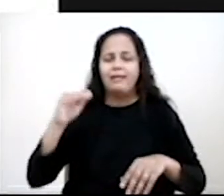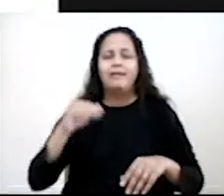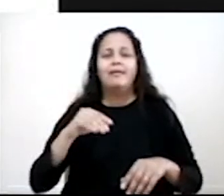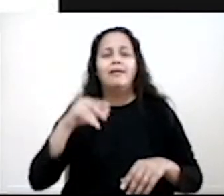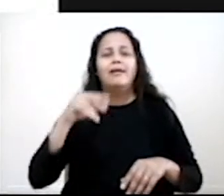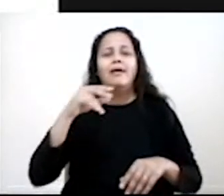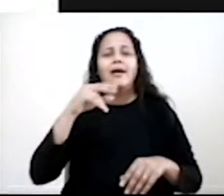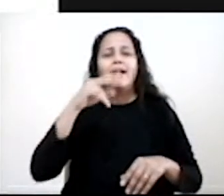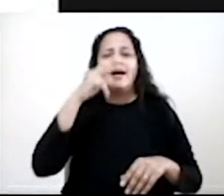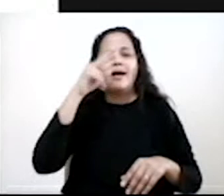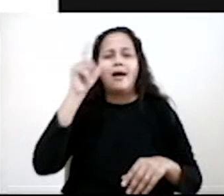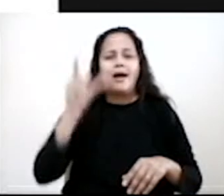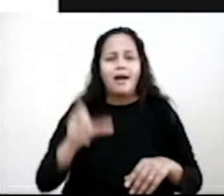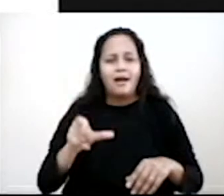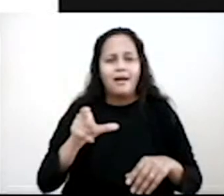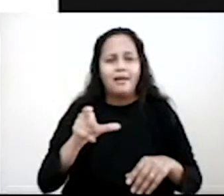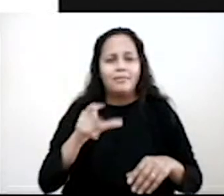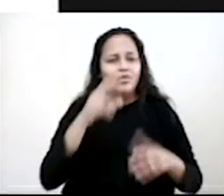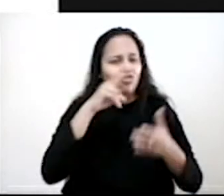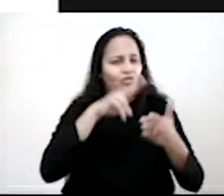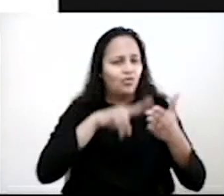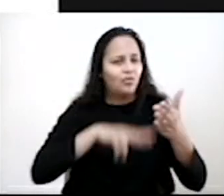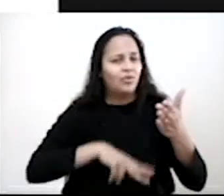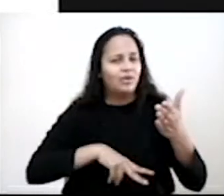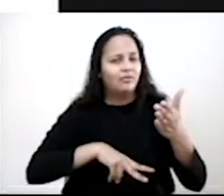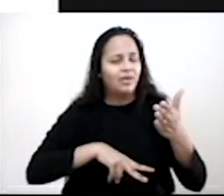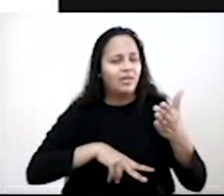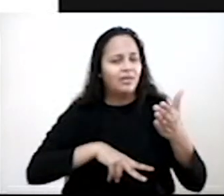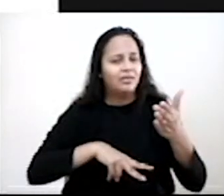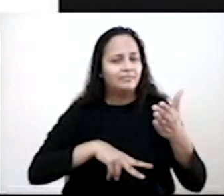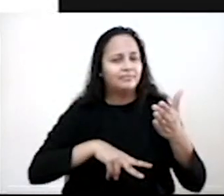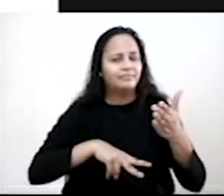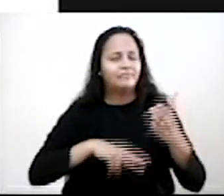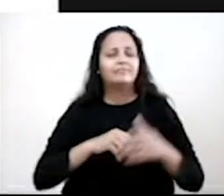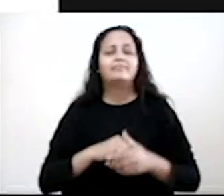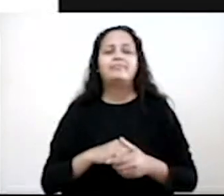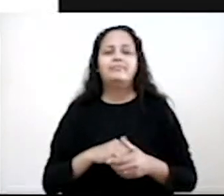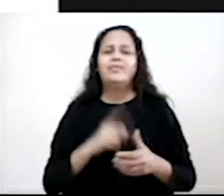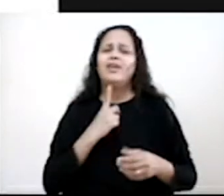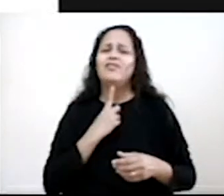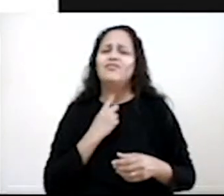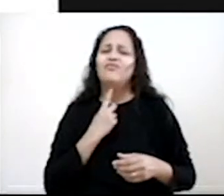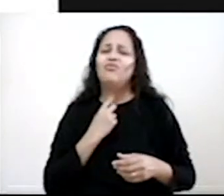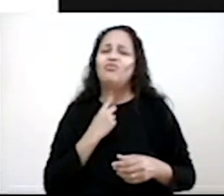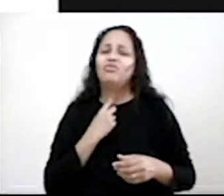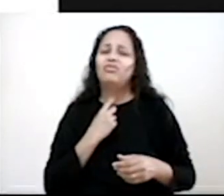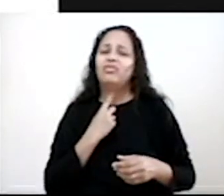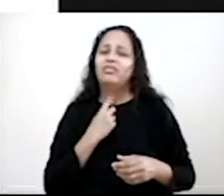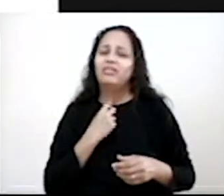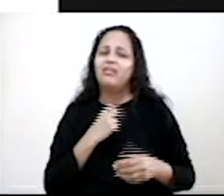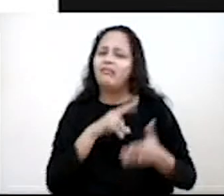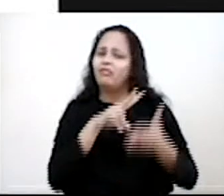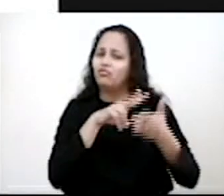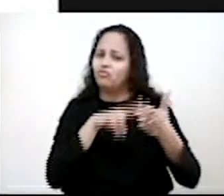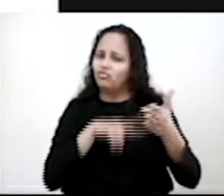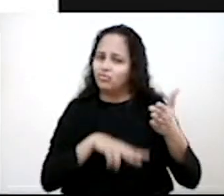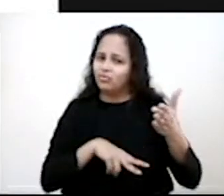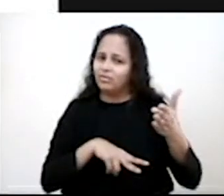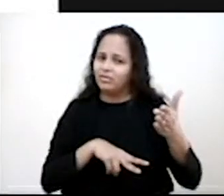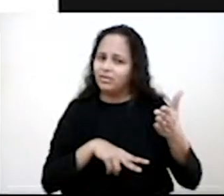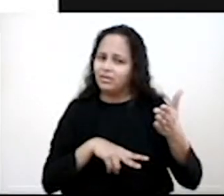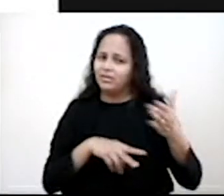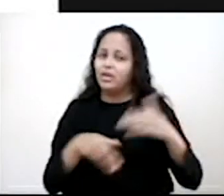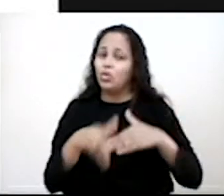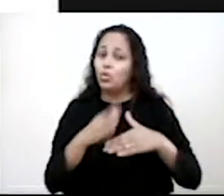é justamente para chocar, para motivar você a ler, para te dar uma... Despertar em você, te